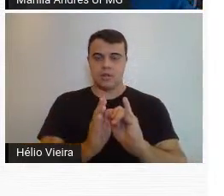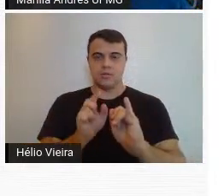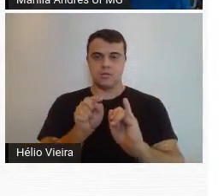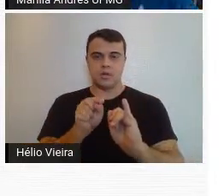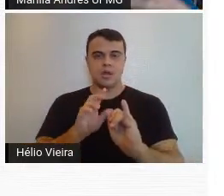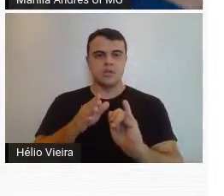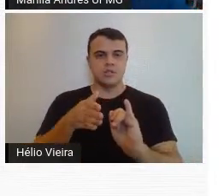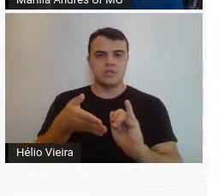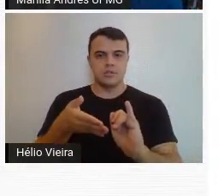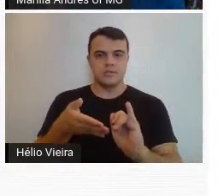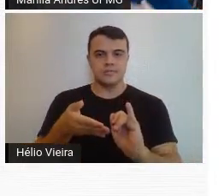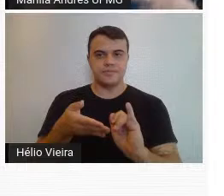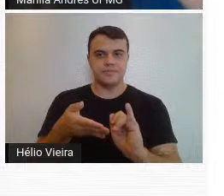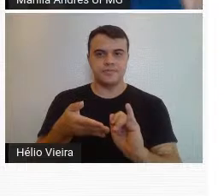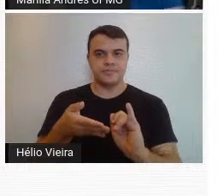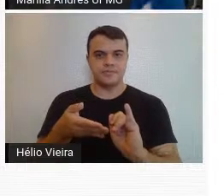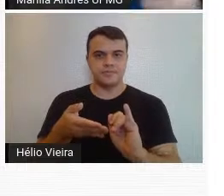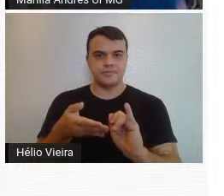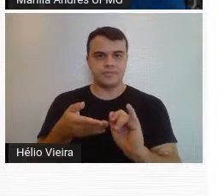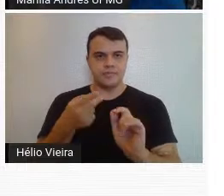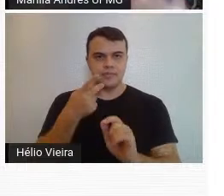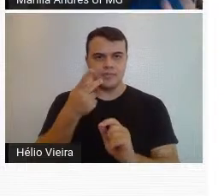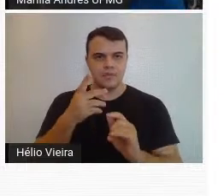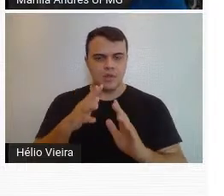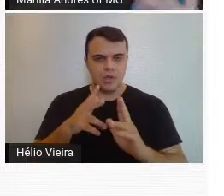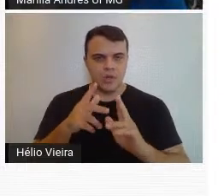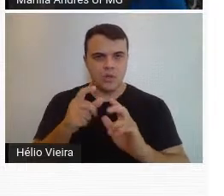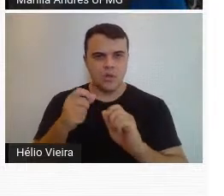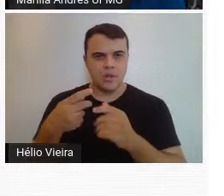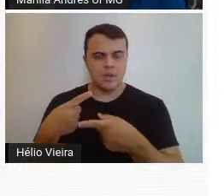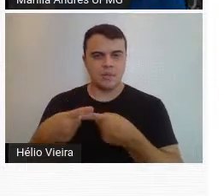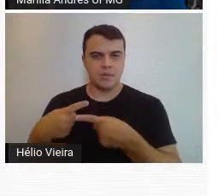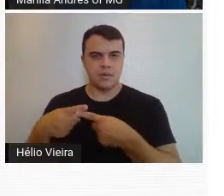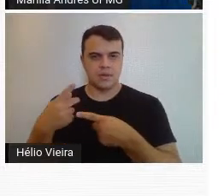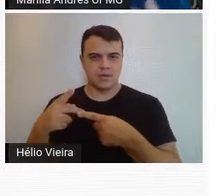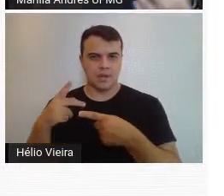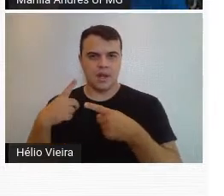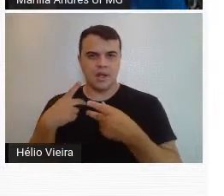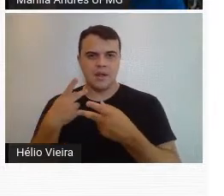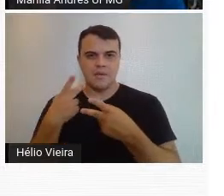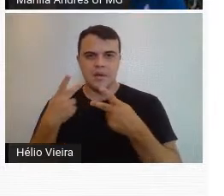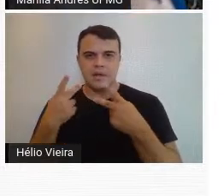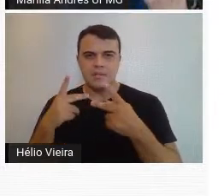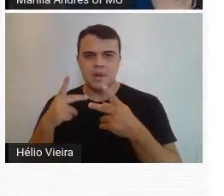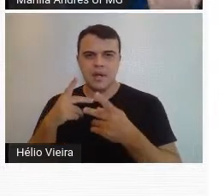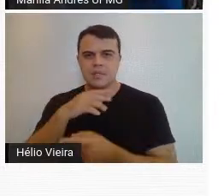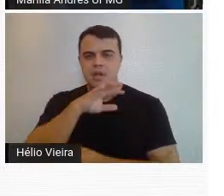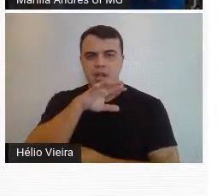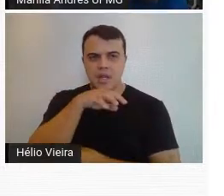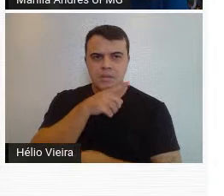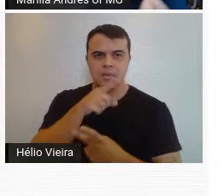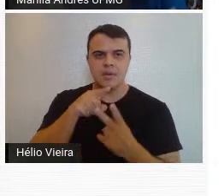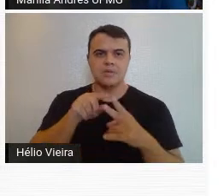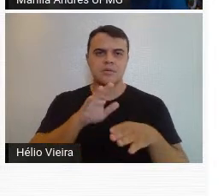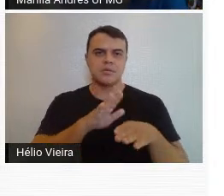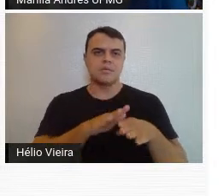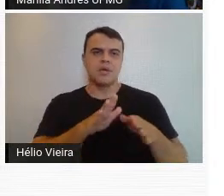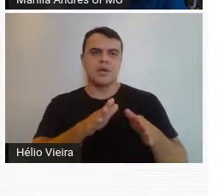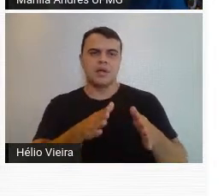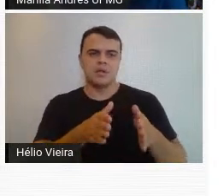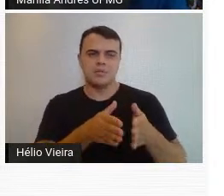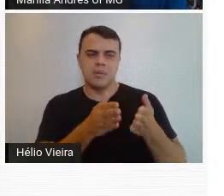ele já pensando toda aquela pregação em prol dos animais, dos mais pobres, dos